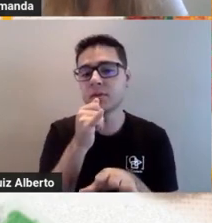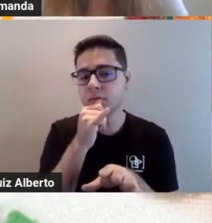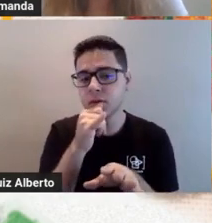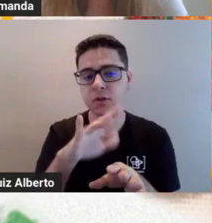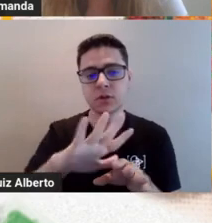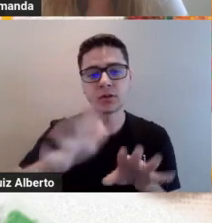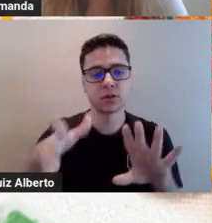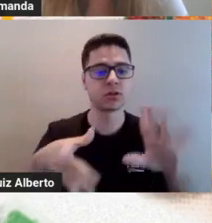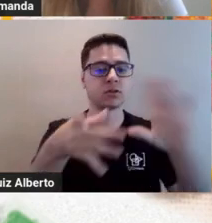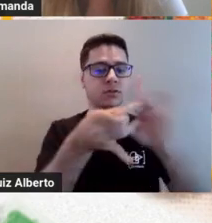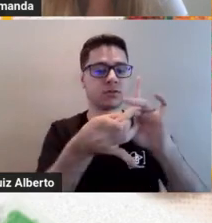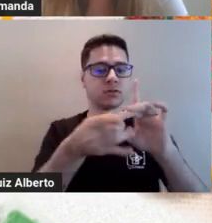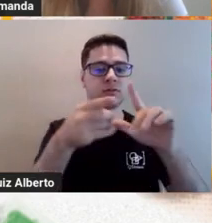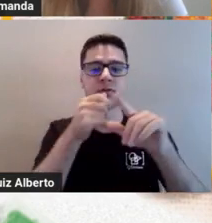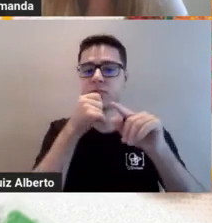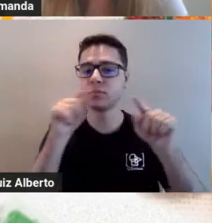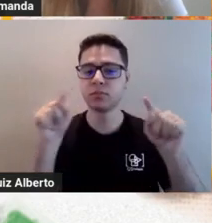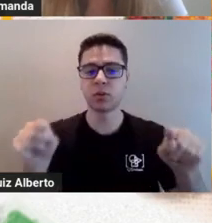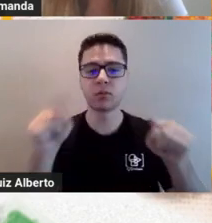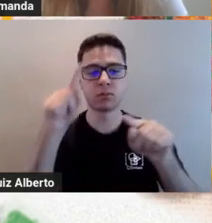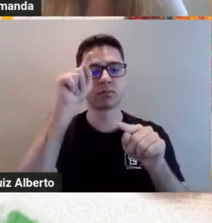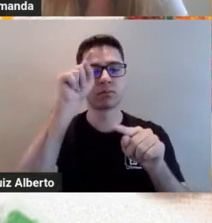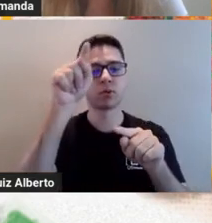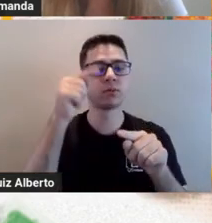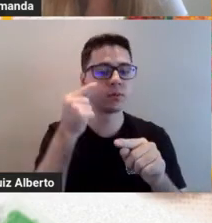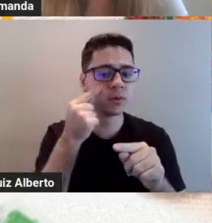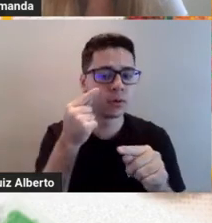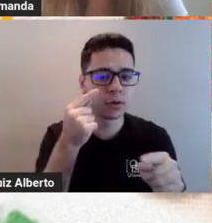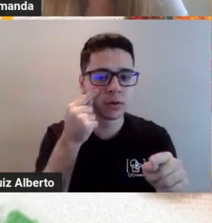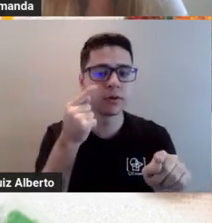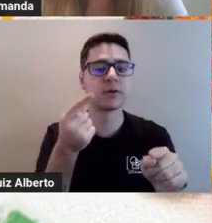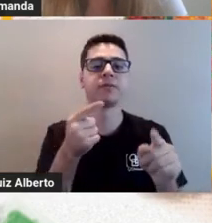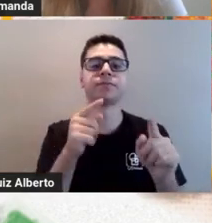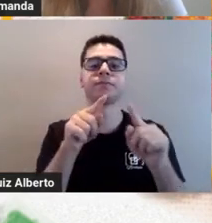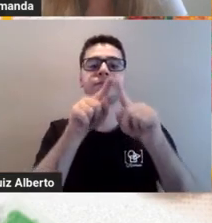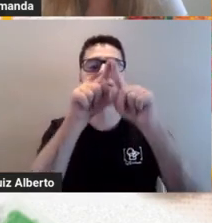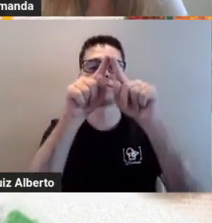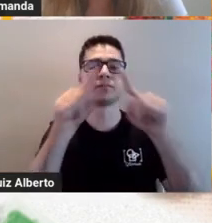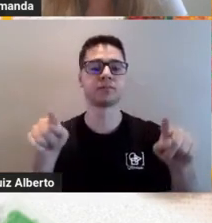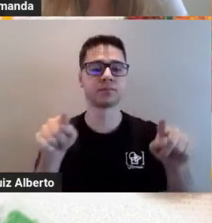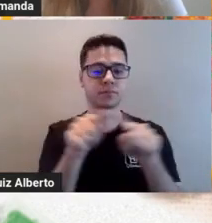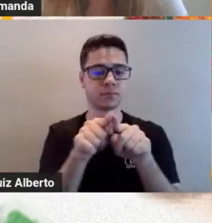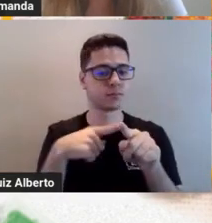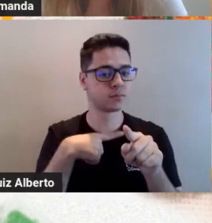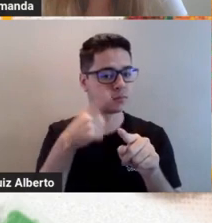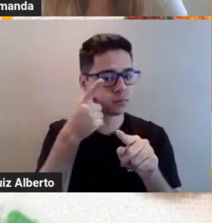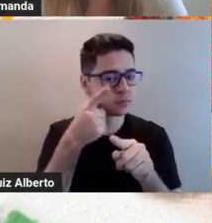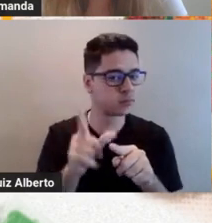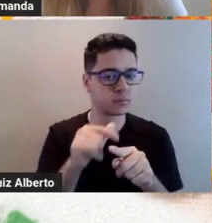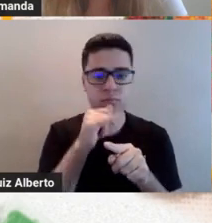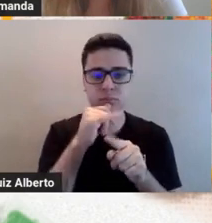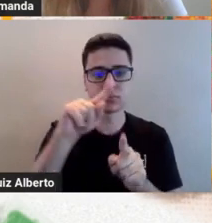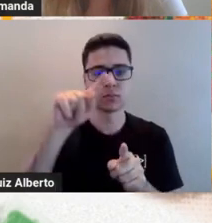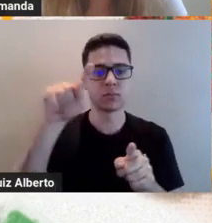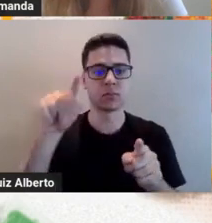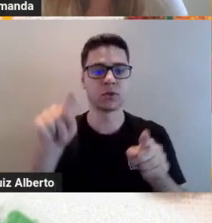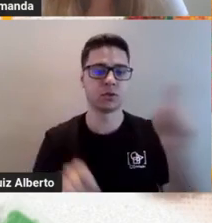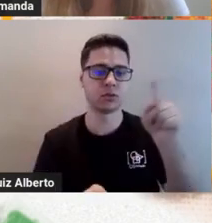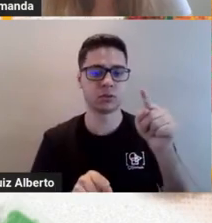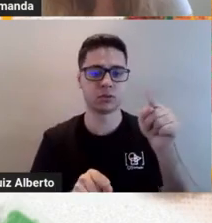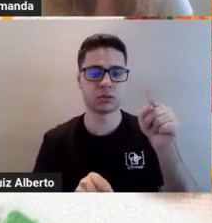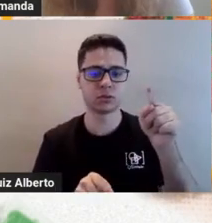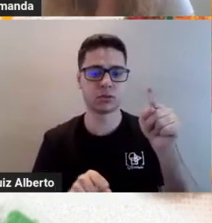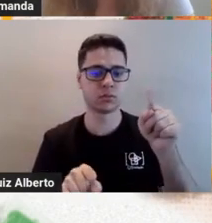composição de tríade. E aí, eu peguei um triângulo ali, para a gente ter uma ideia, que a gente consegue girar esse triângulo, porque